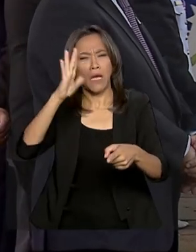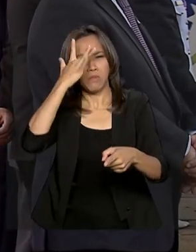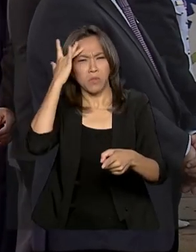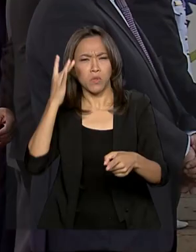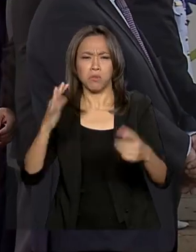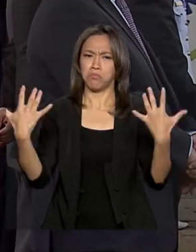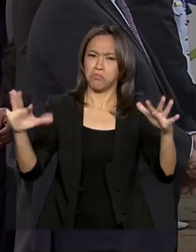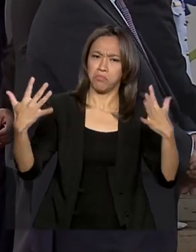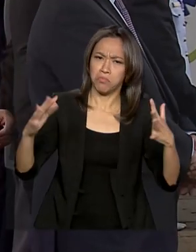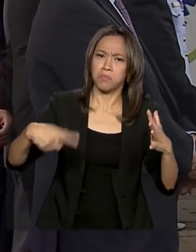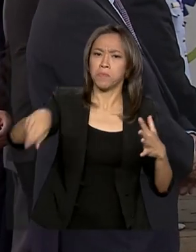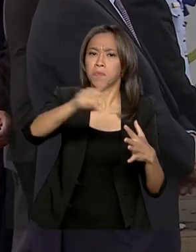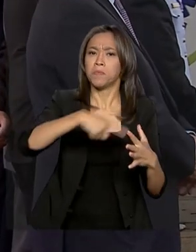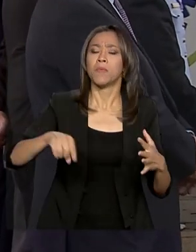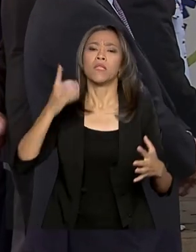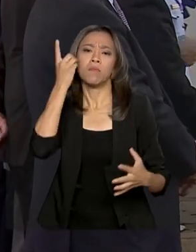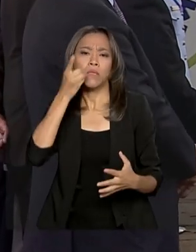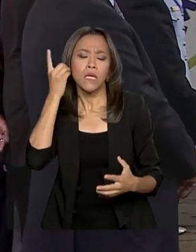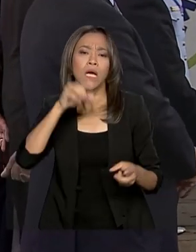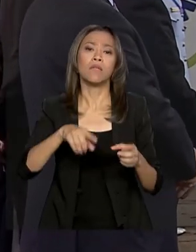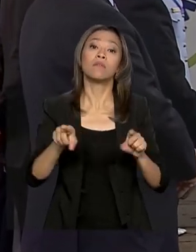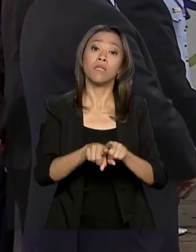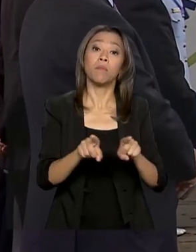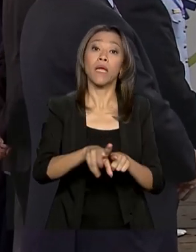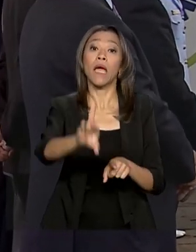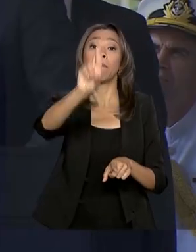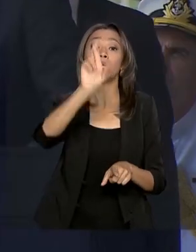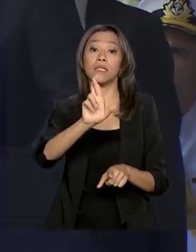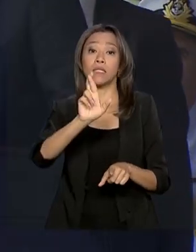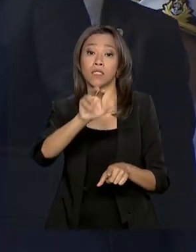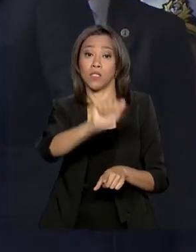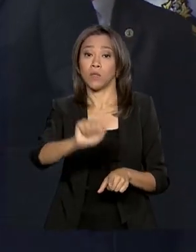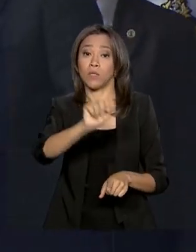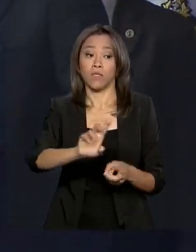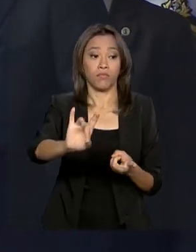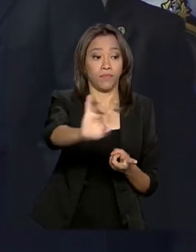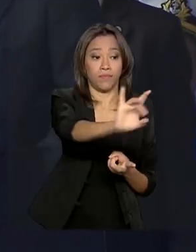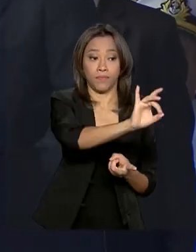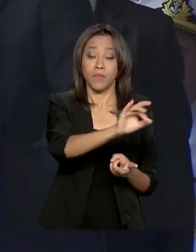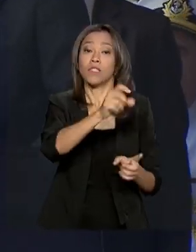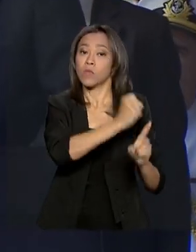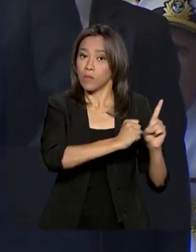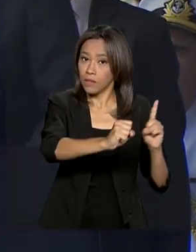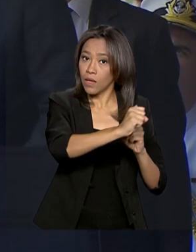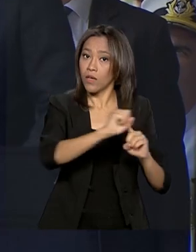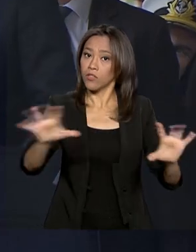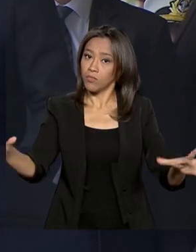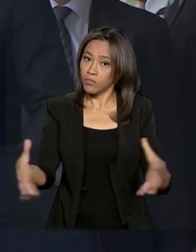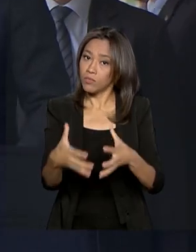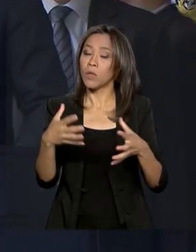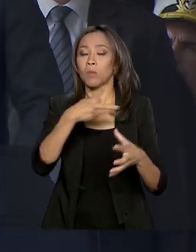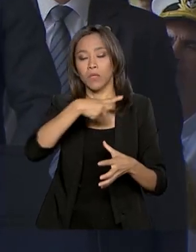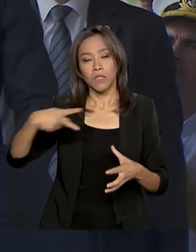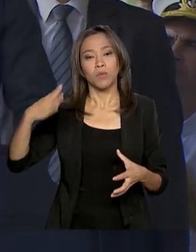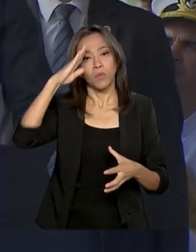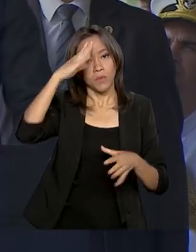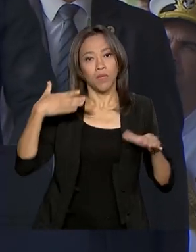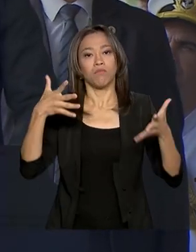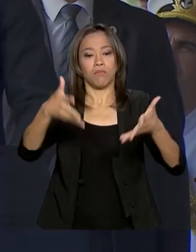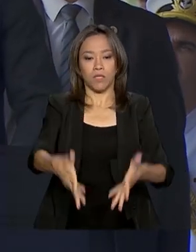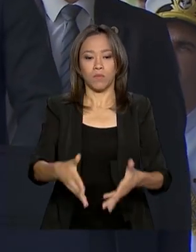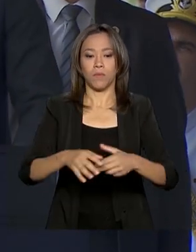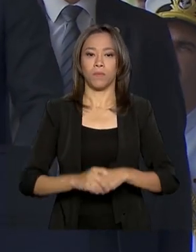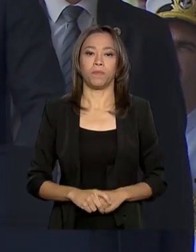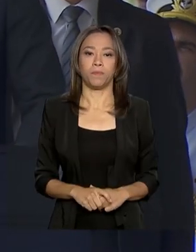militares, parlamentares e representantes de entidades civis. O presidente Jair Bolsonaro participou do evento. Em todos os